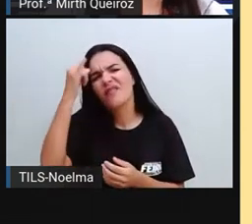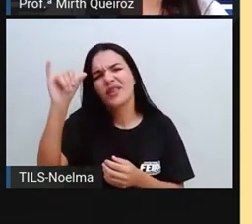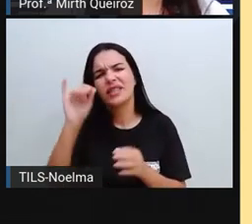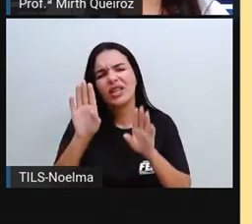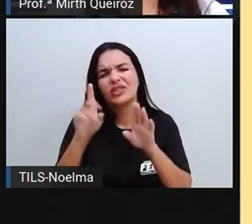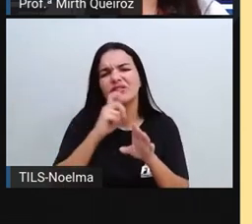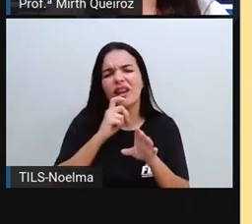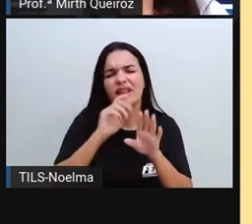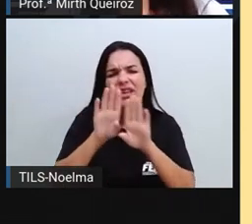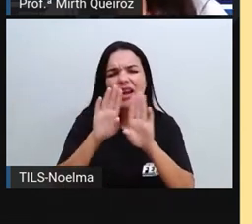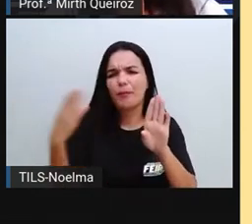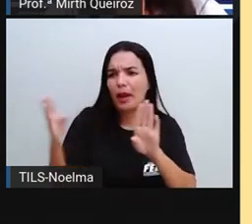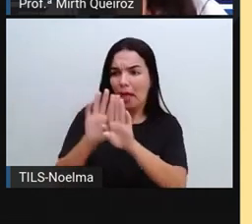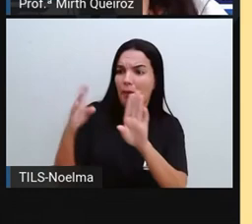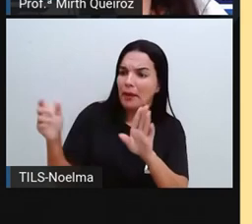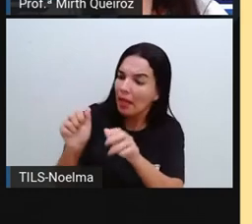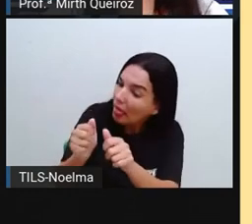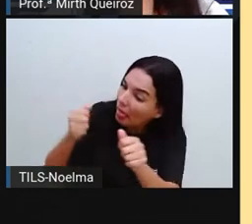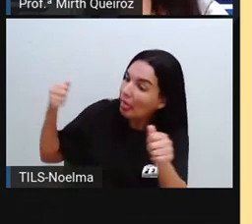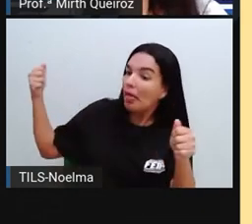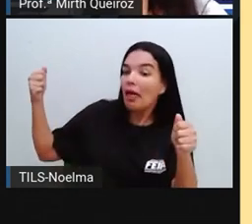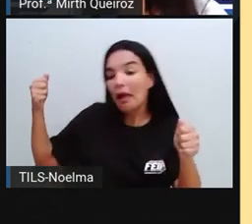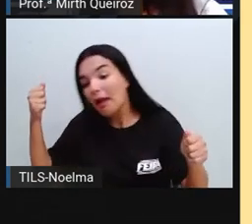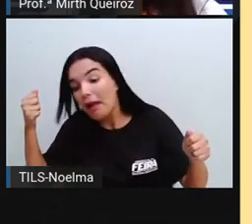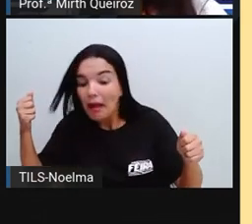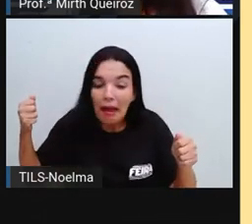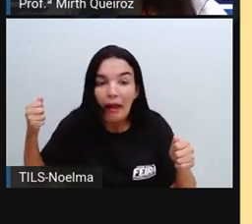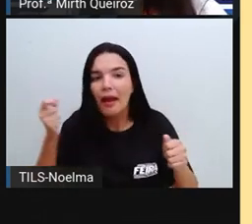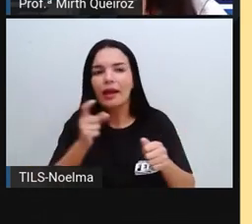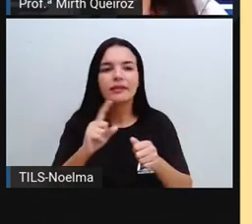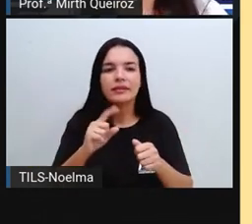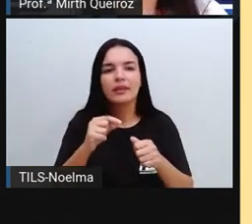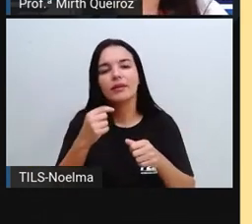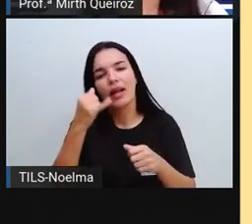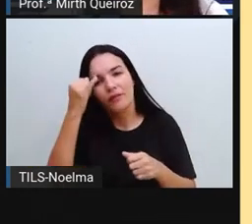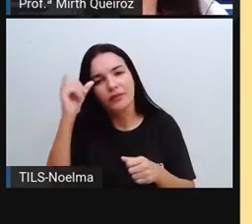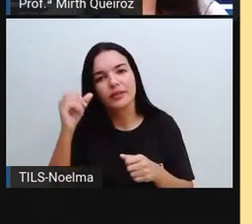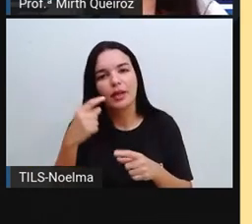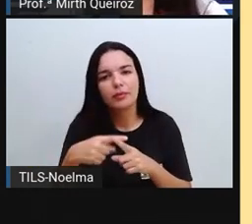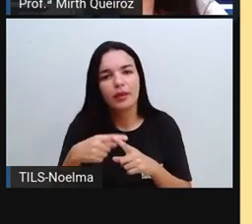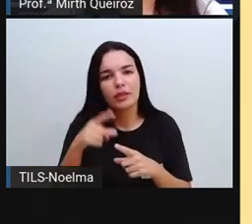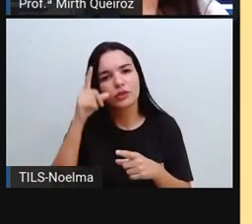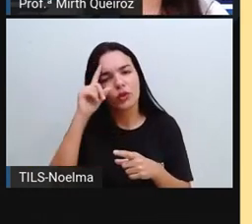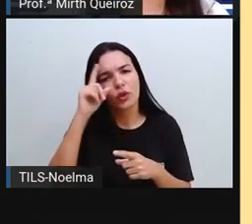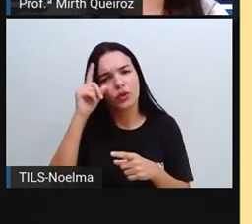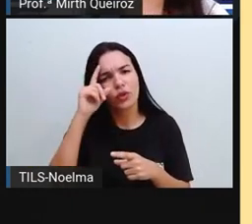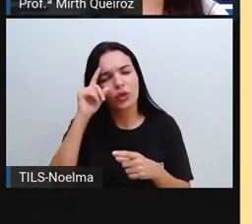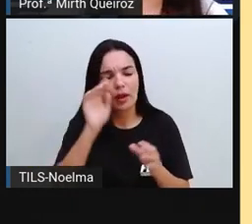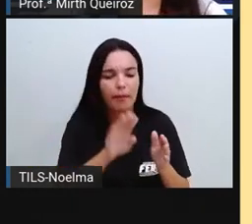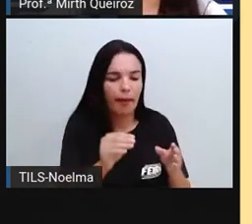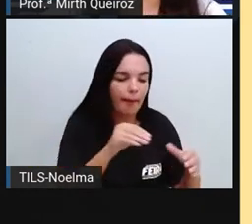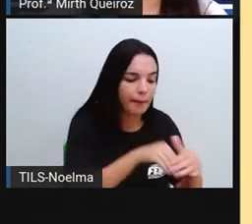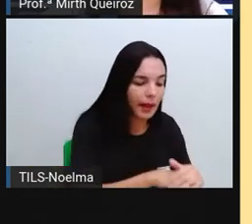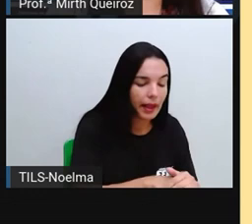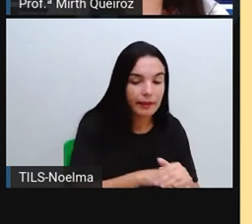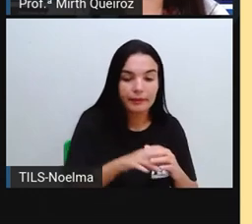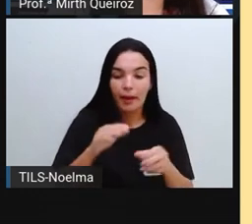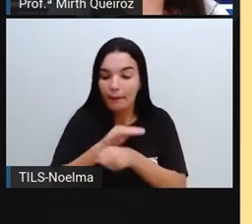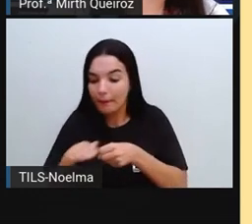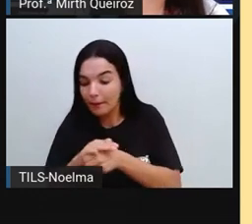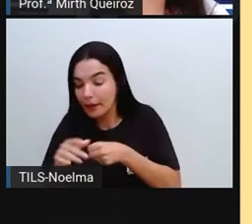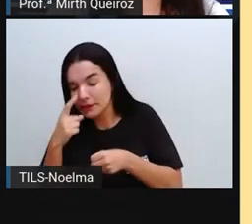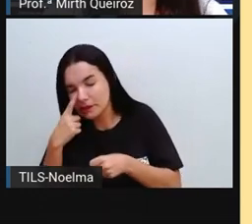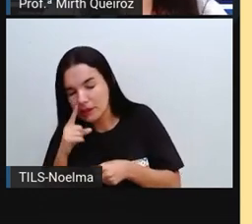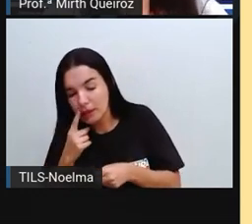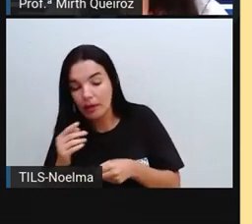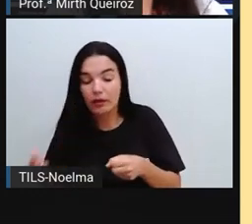Quando vocês forem para a geladeira, tente retirar tudo aquilo que vocês vão precisar. Porque, às vezes, tem alguém cozinhando, aí vai pegar uma cebola, abre a geladeira,